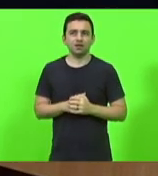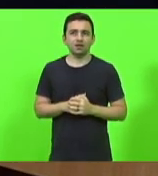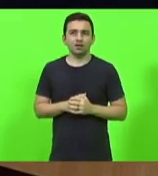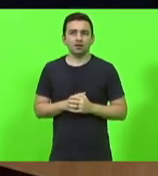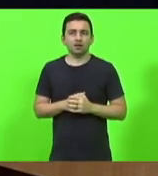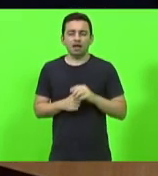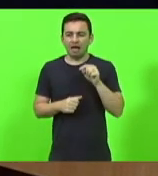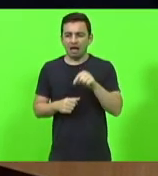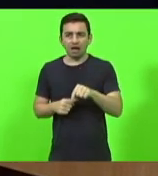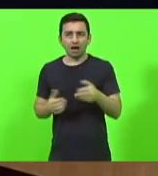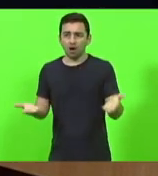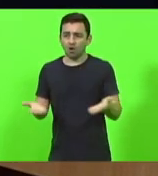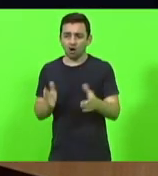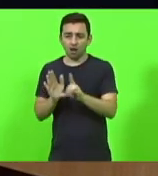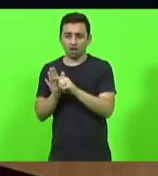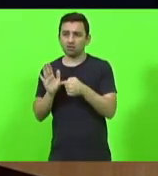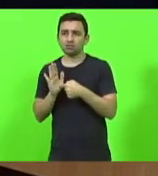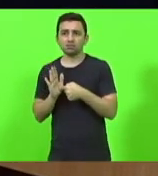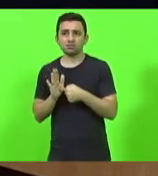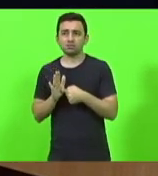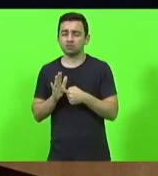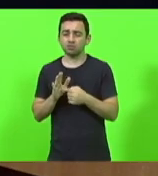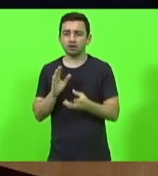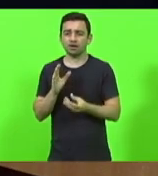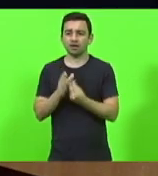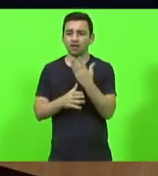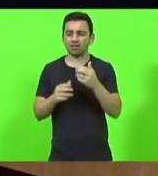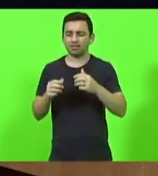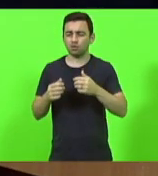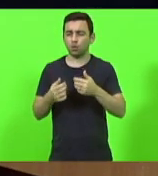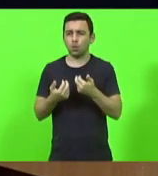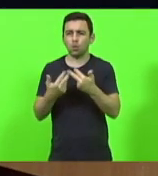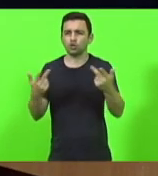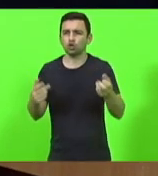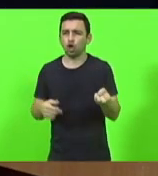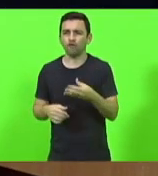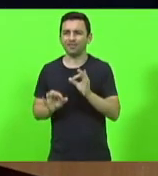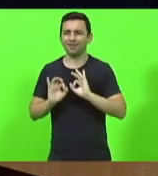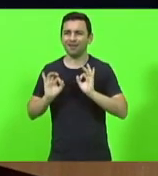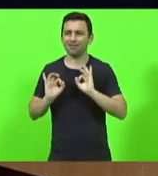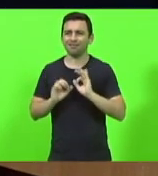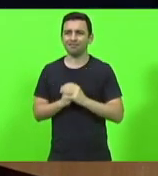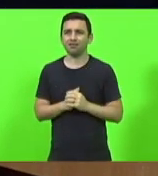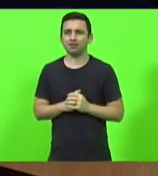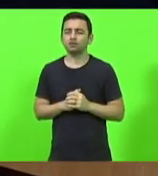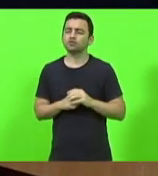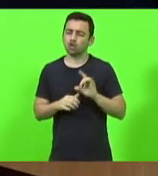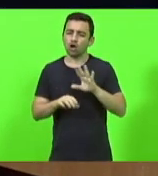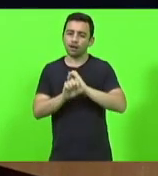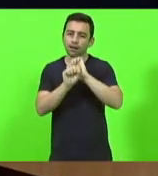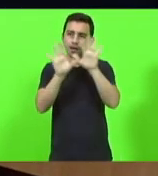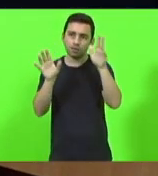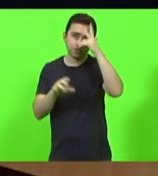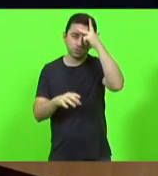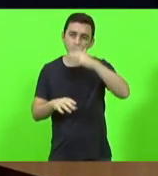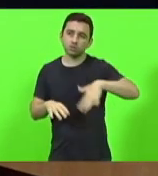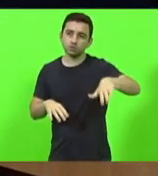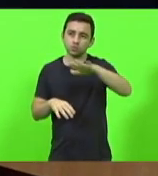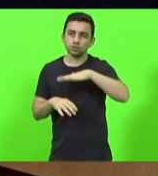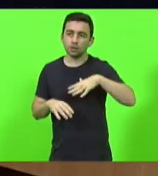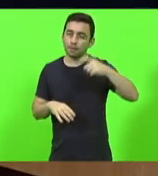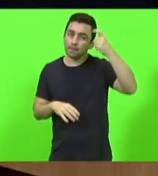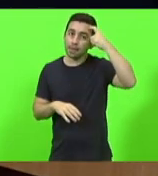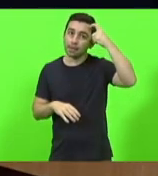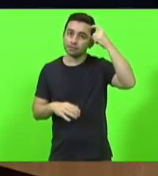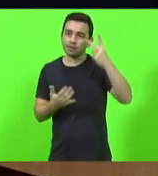nenhum cargo nem de estagiário, quanto mais um cargo comissionado, até para esclarecer para que as pessoas não sejam induzidas ao